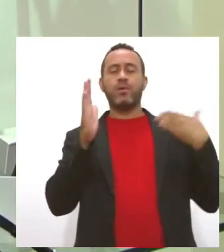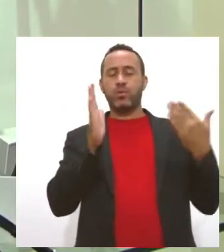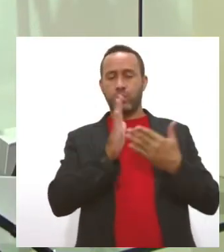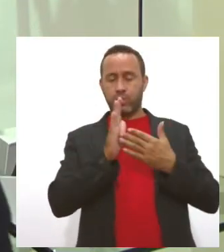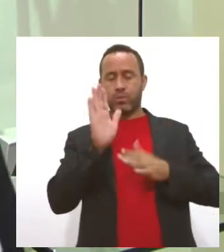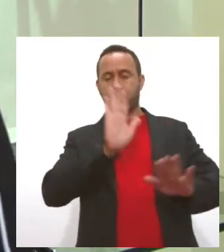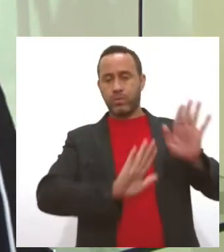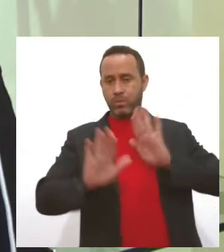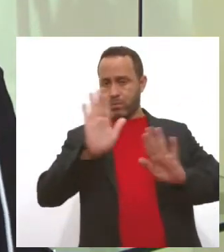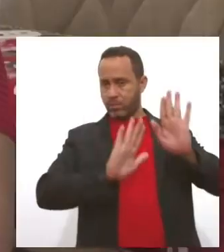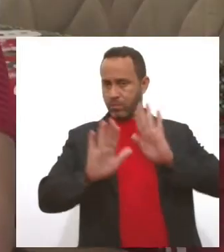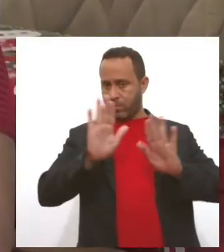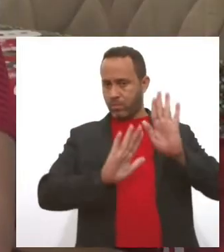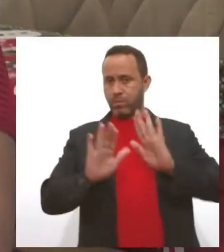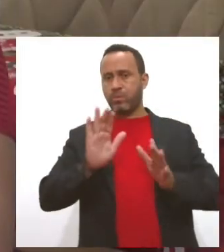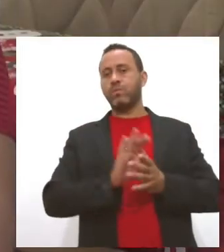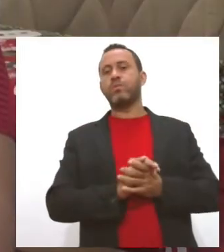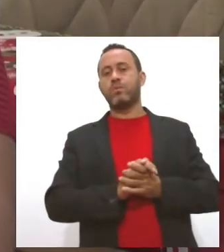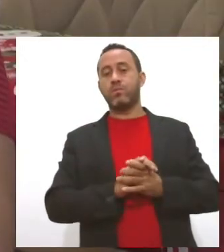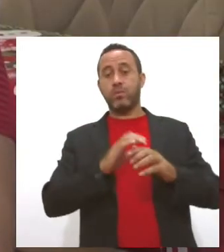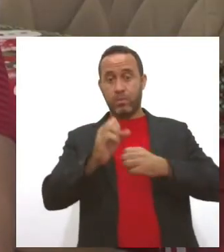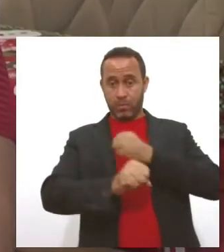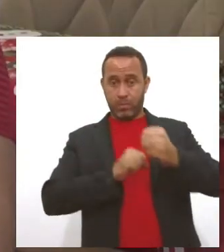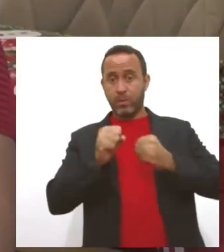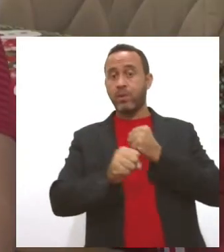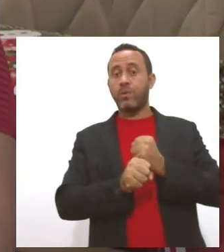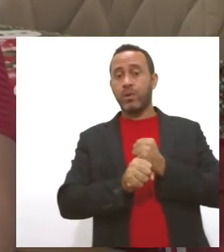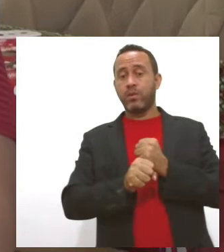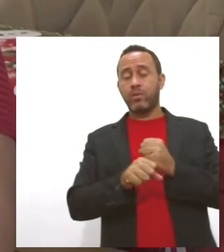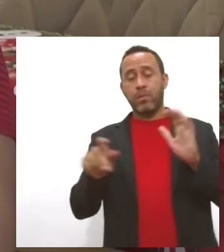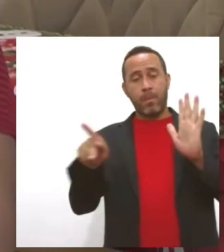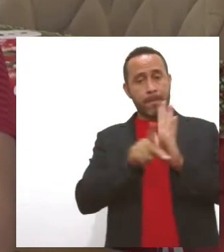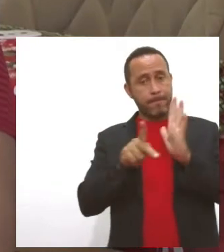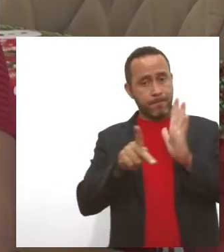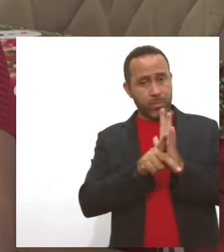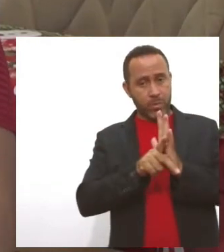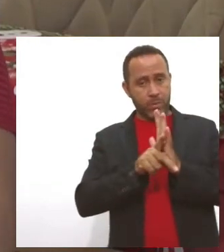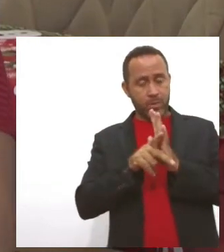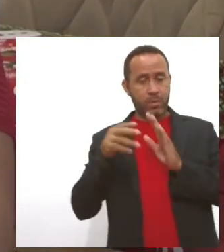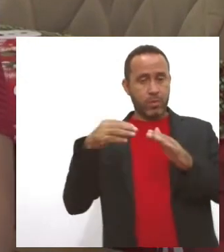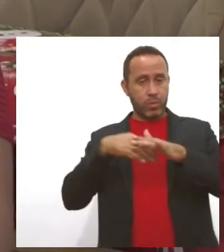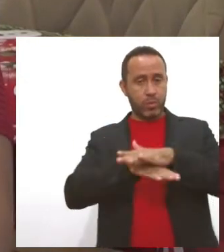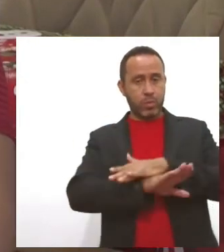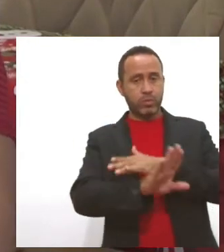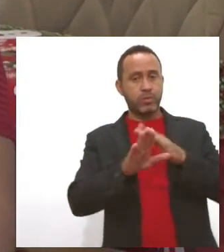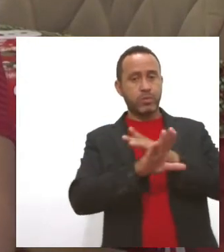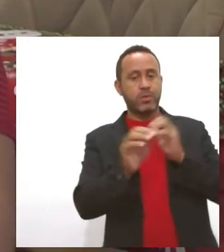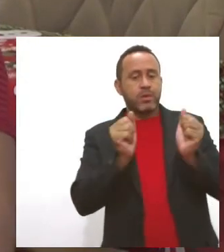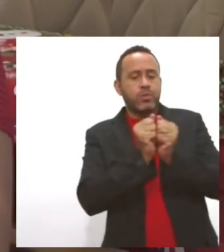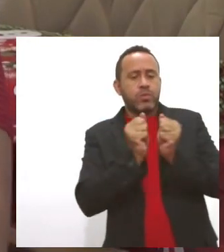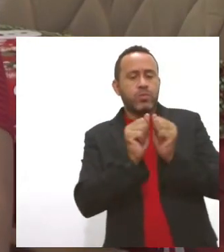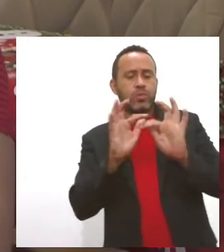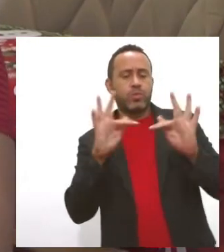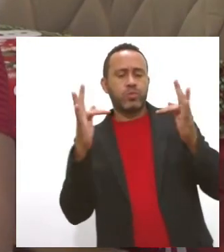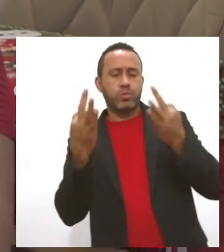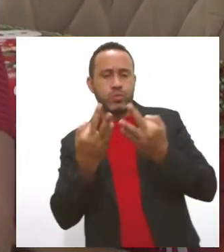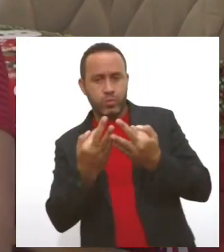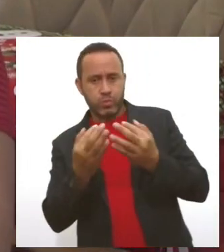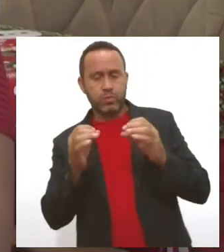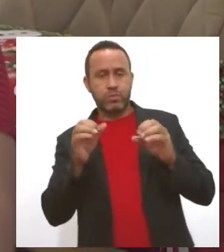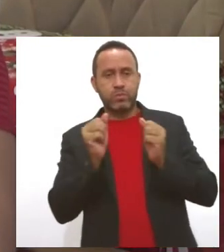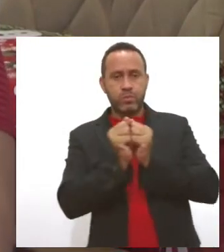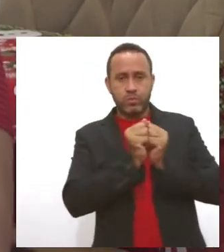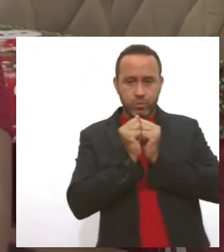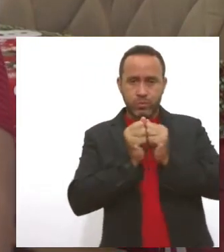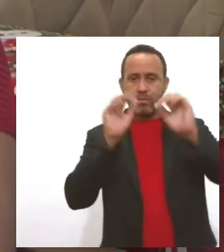e todas as precauções. É um ano muito atípico, porque a nossa tradição é estar todo mundo reunido, é aquela festa,